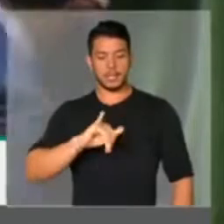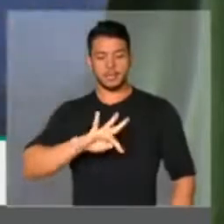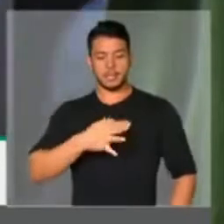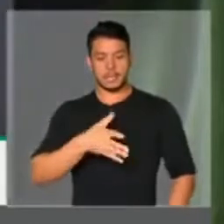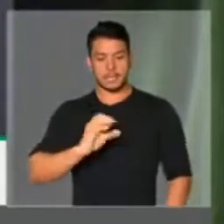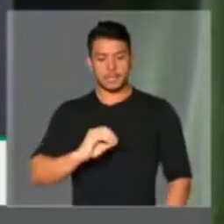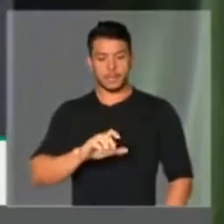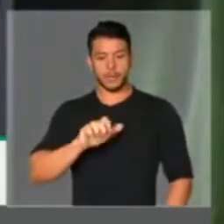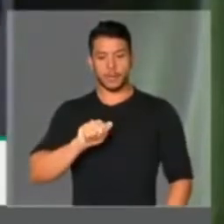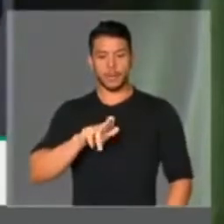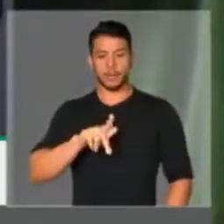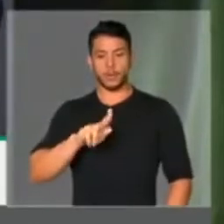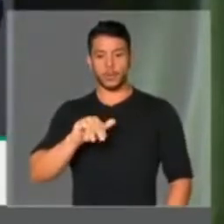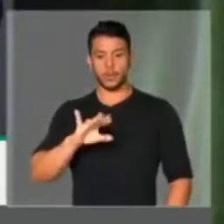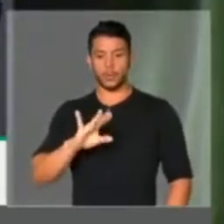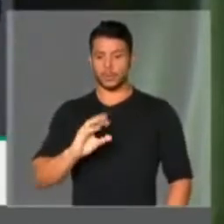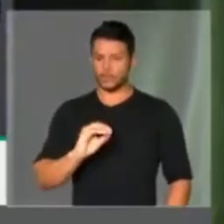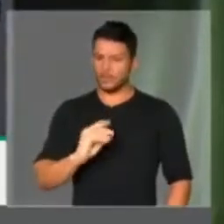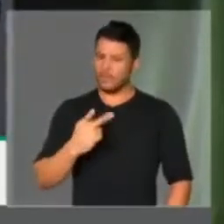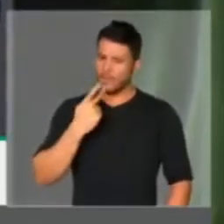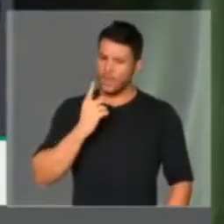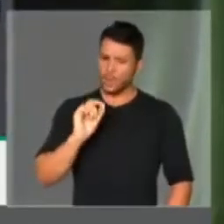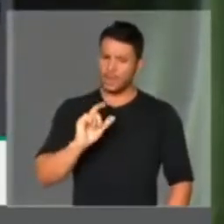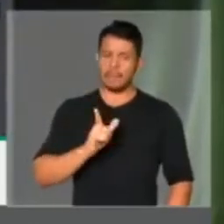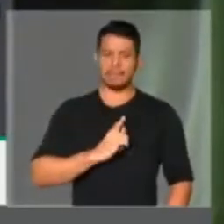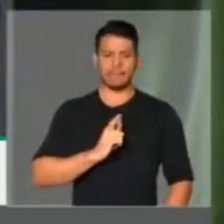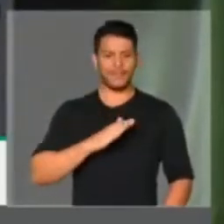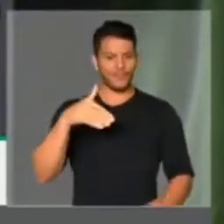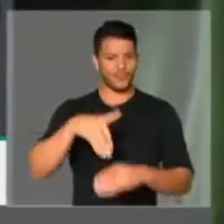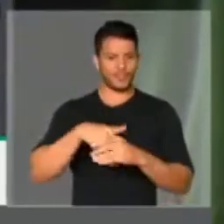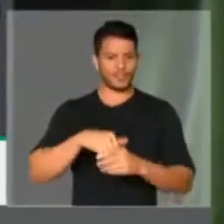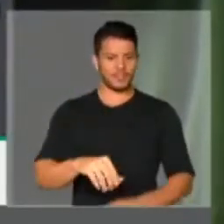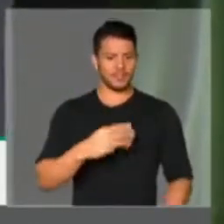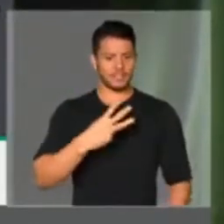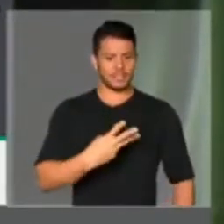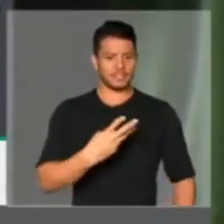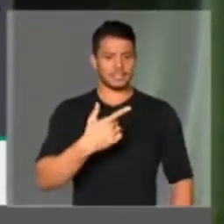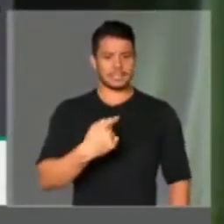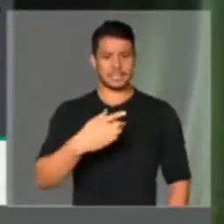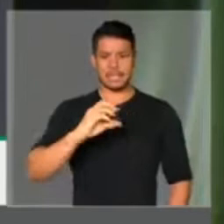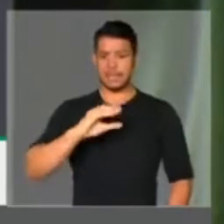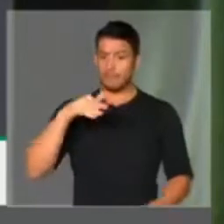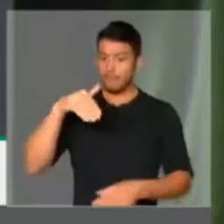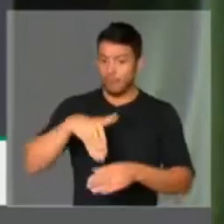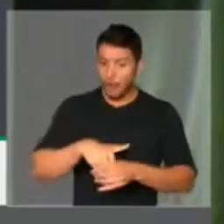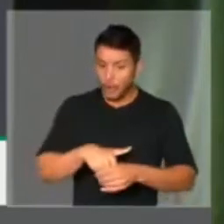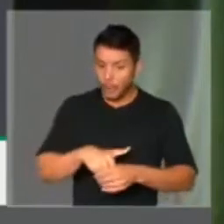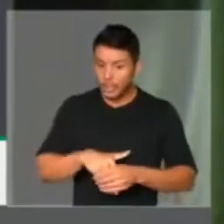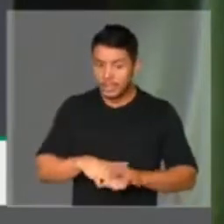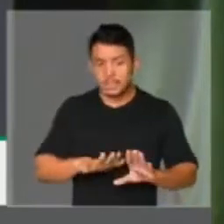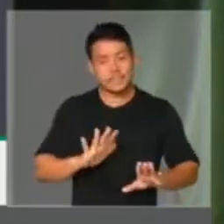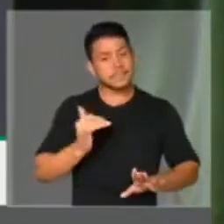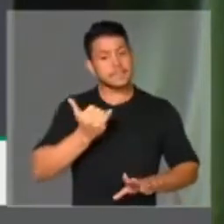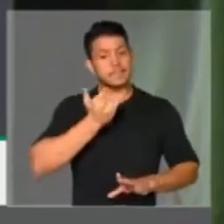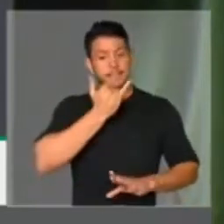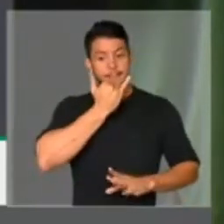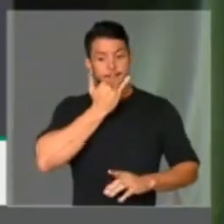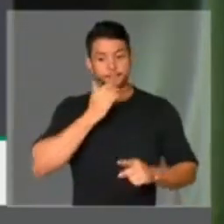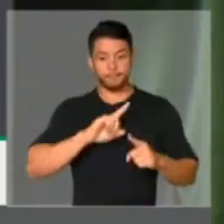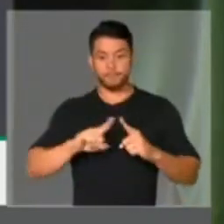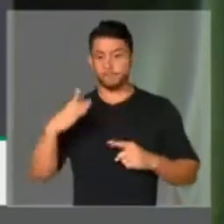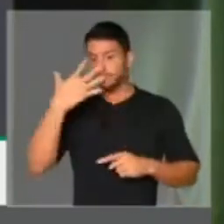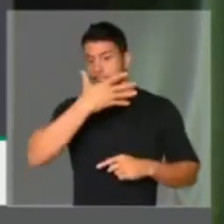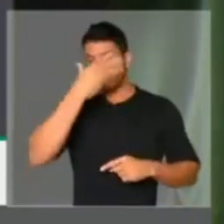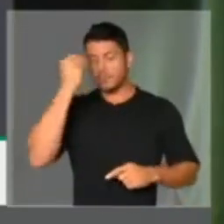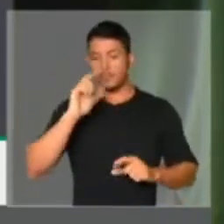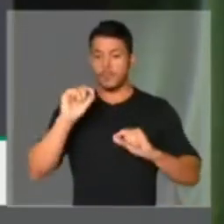Castelo Branco foi eleito com 370 votos. 370 votos. Ele esqueceu de falar que